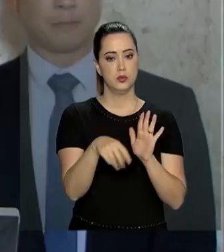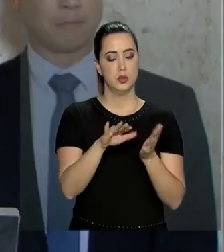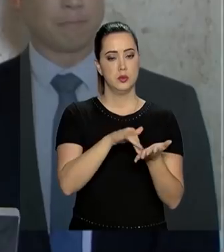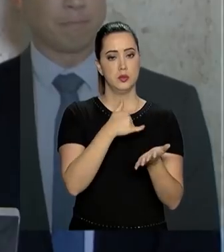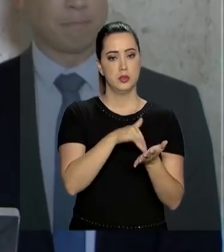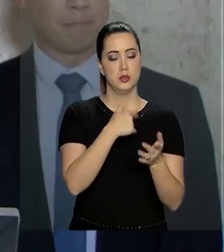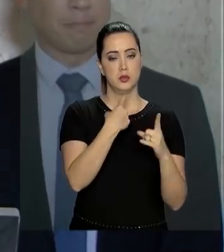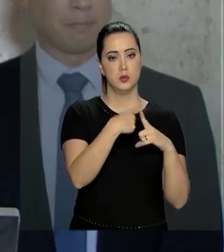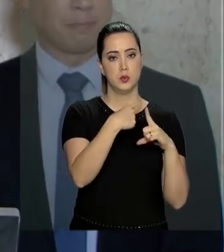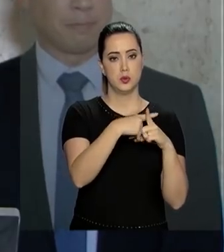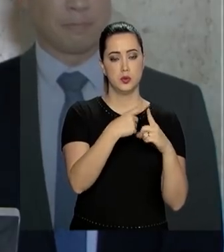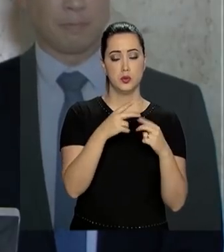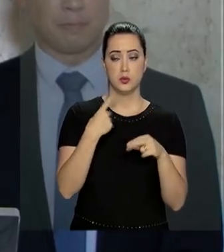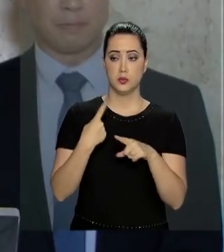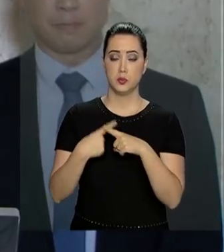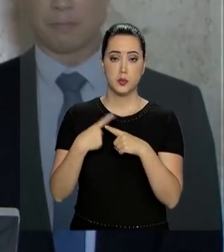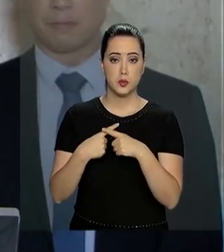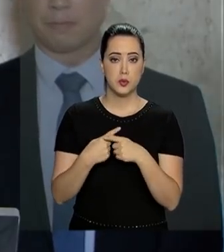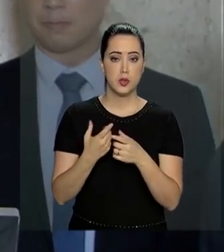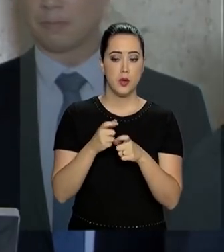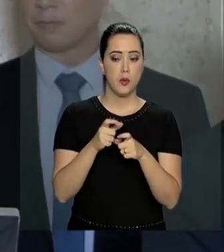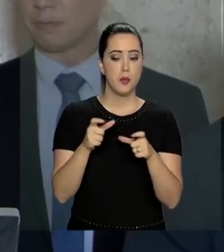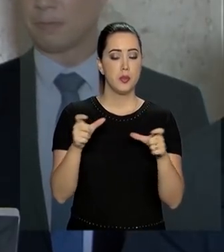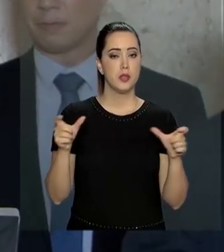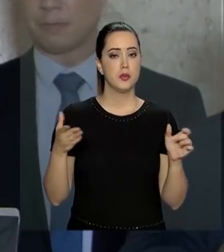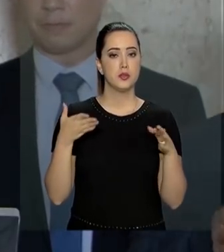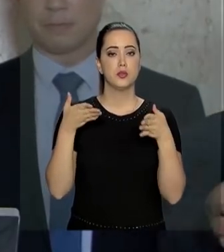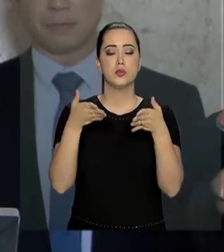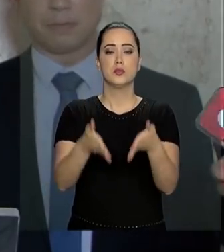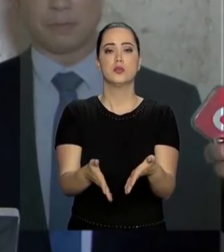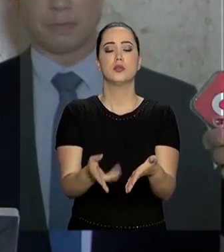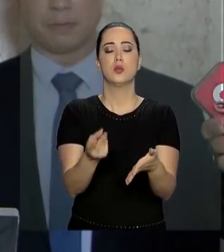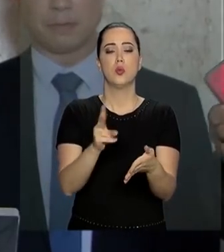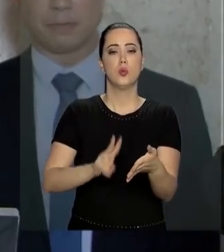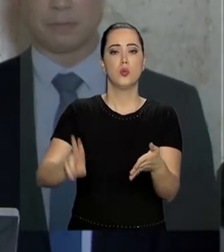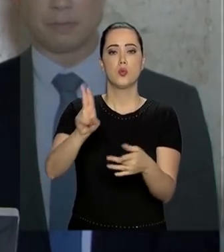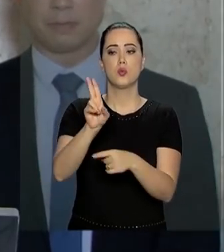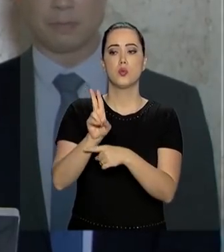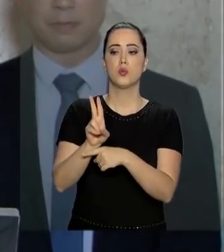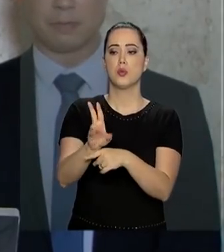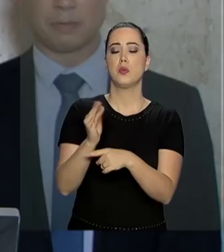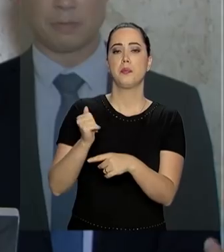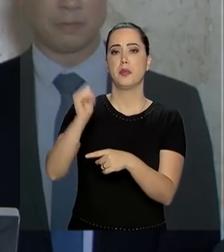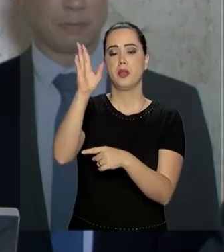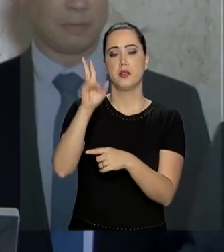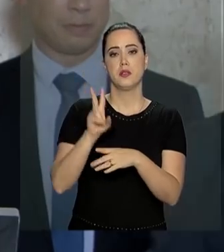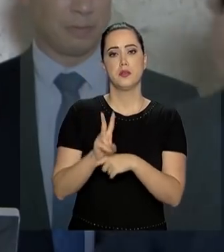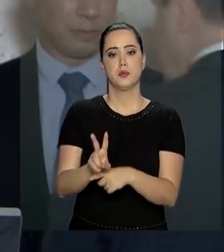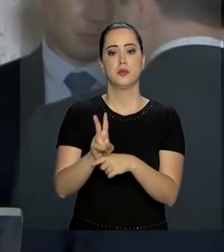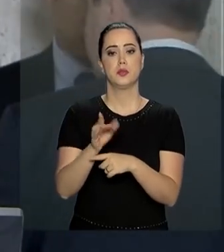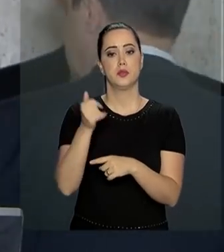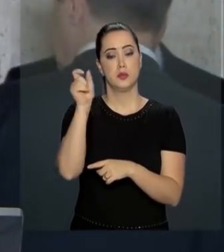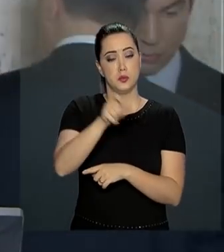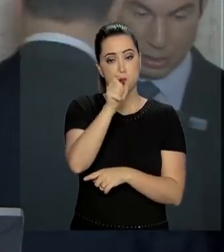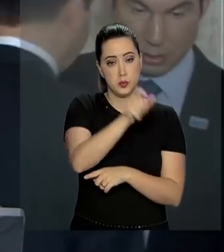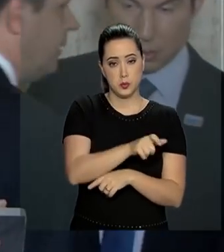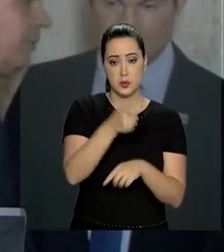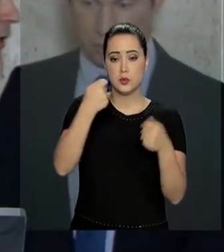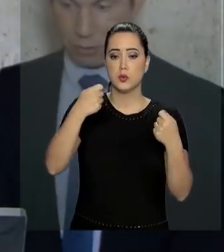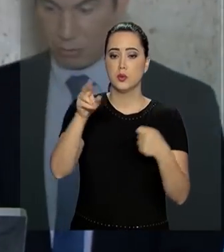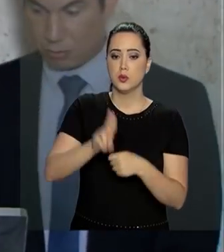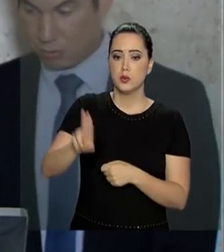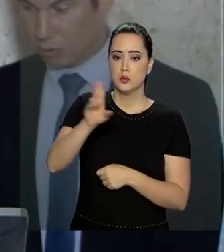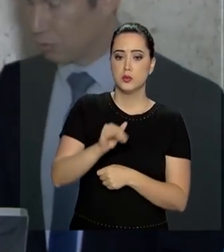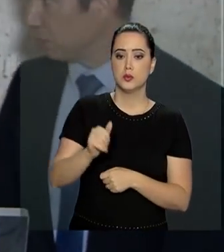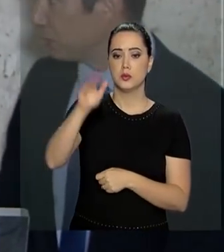cadastro positivo, ele vem por meio de uma ampliação do acesso ao crédito. Com mais crédito, o consumidor vai poder consumir mais, a